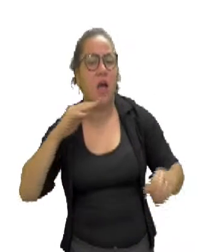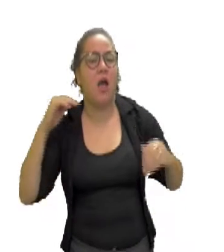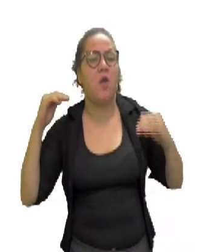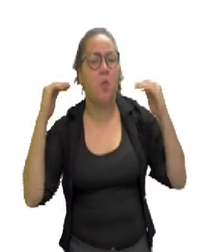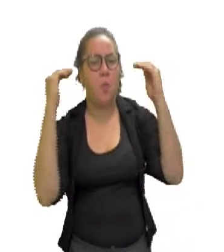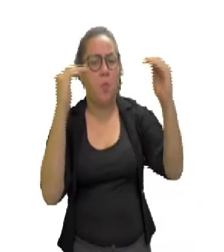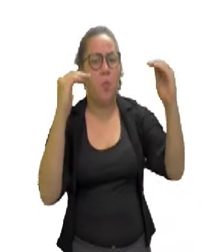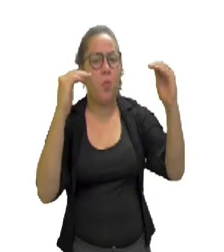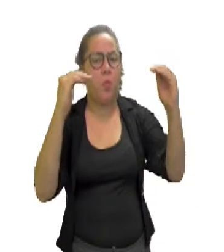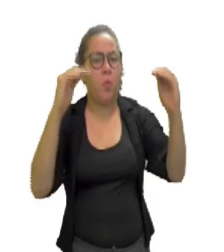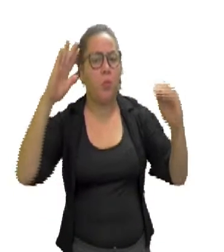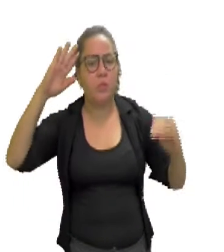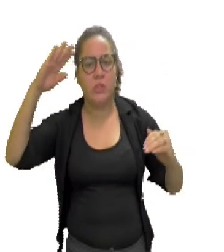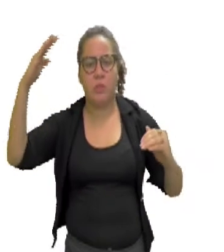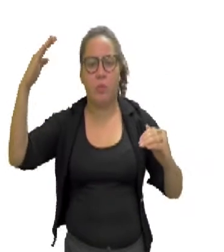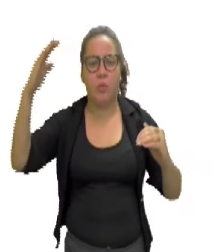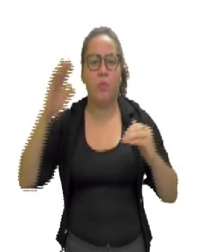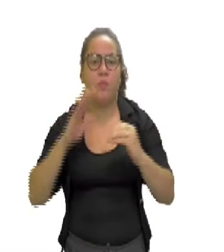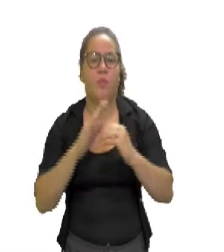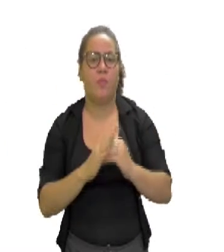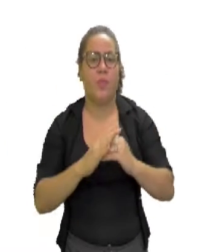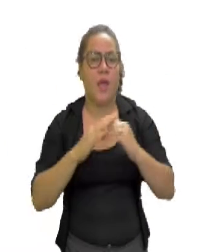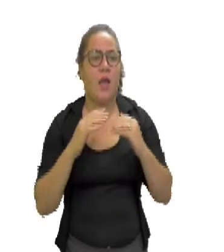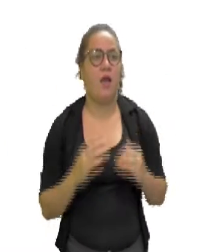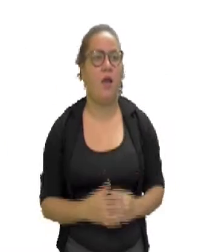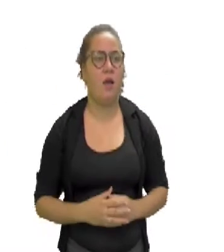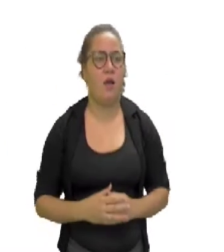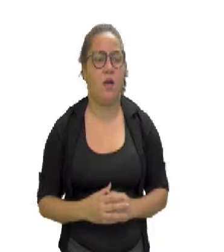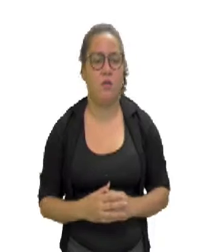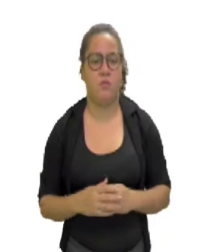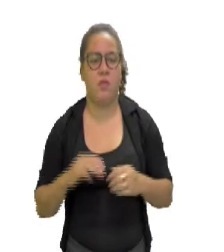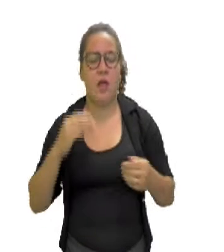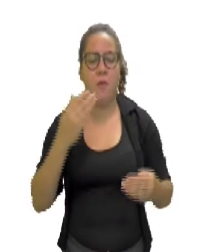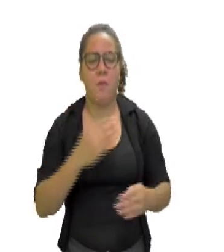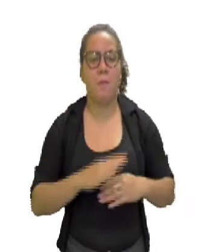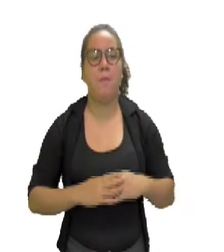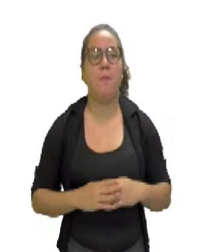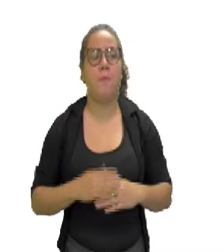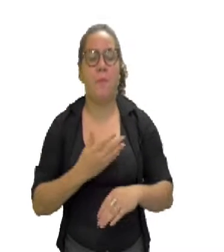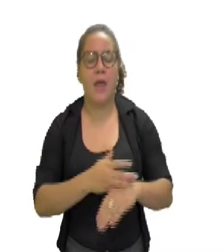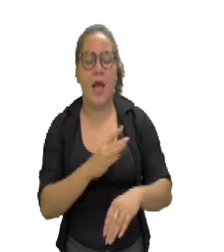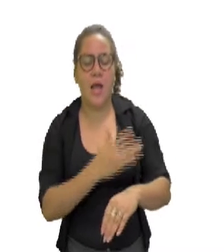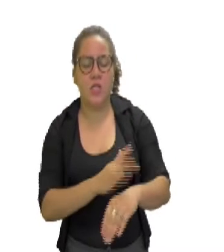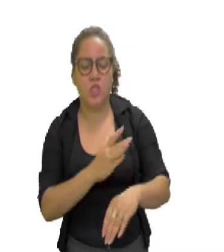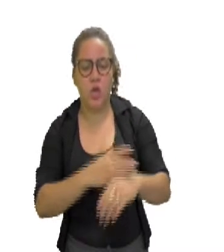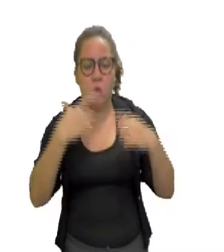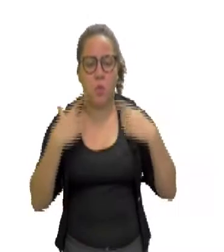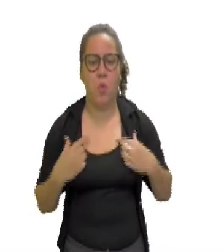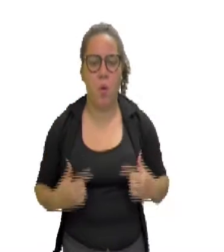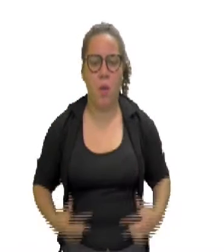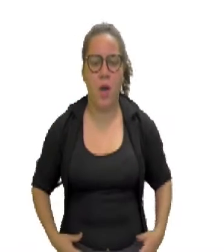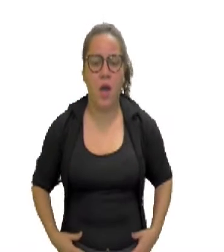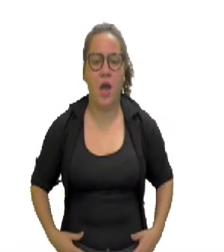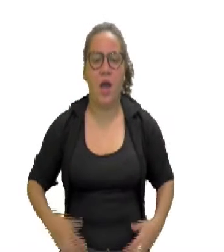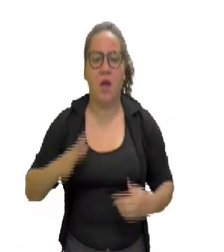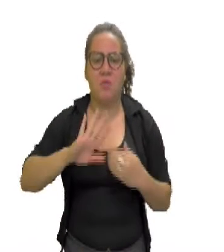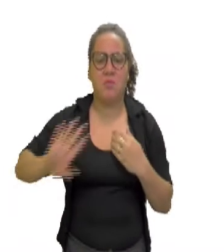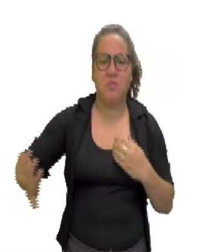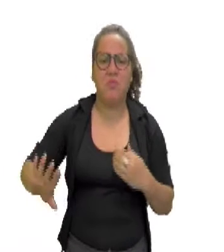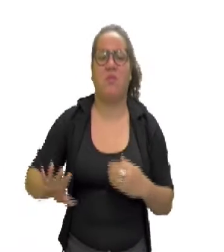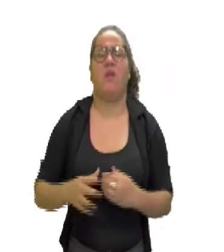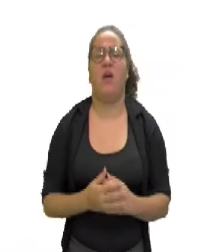respeito, honra presentes nessas práticas corporais. Repudiando situações de injustiça e